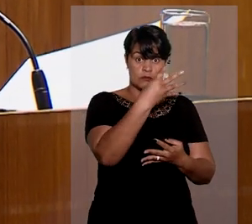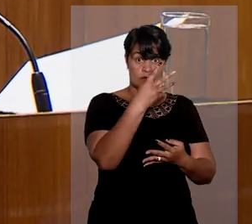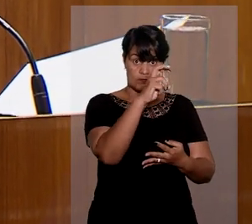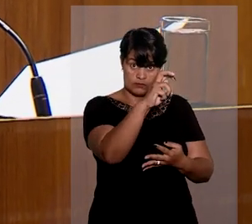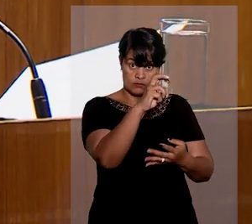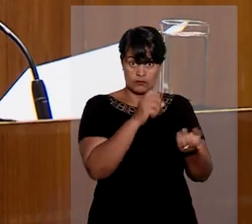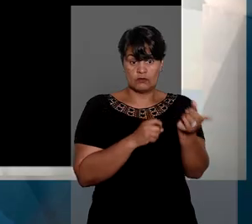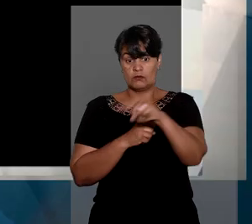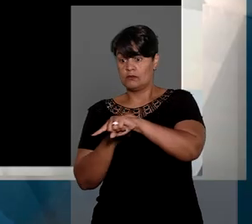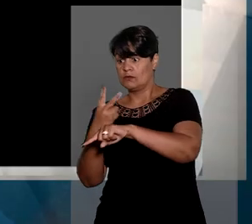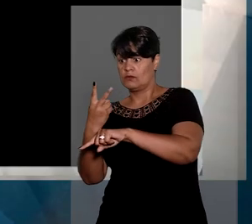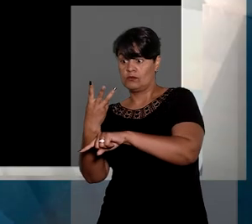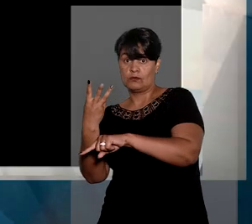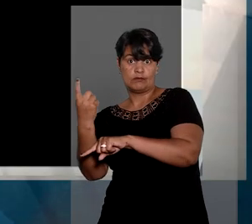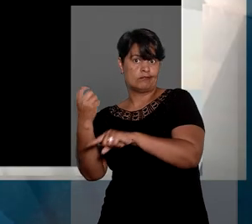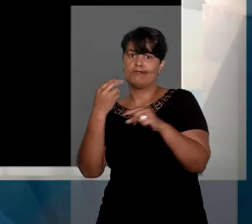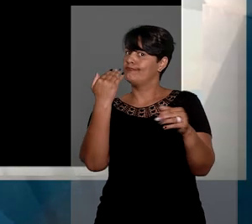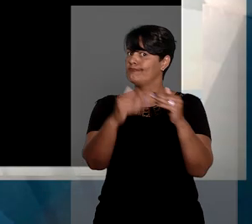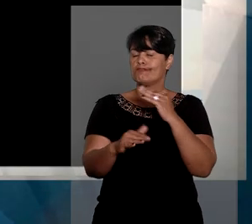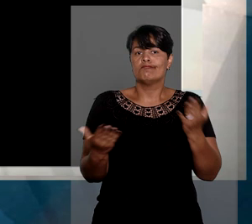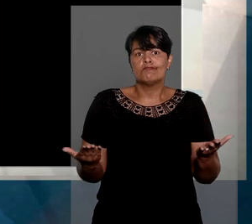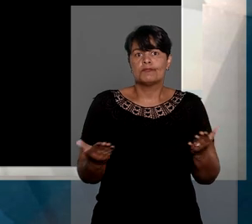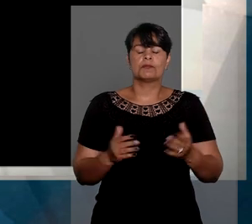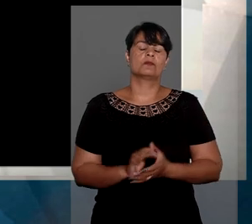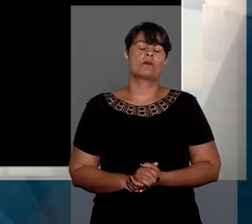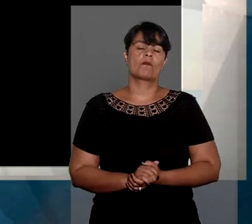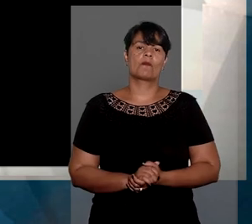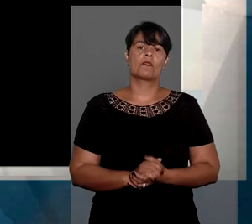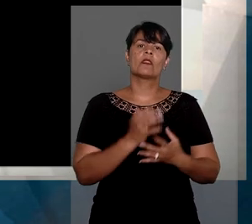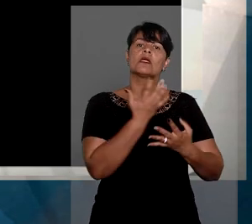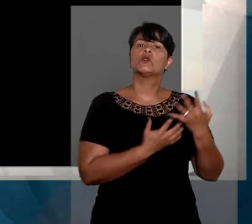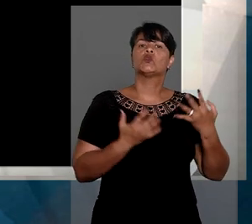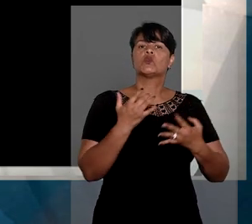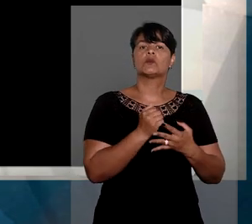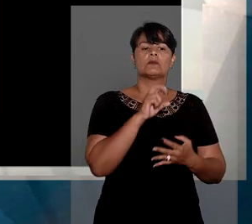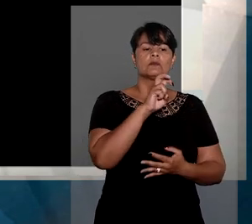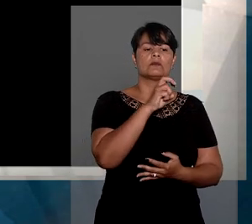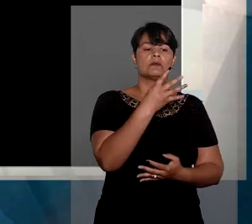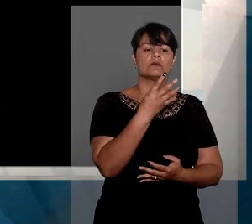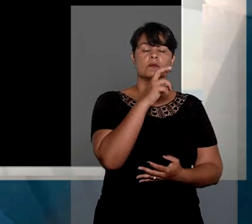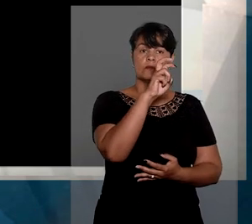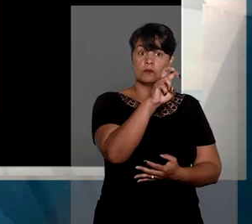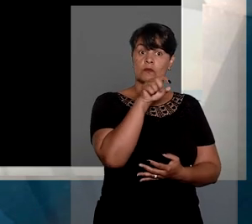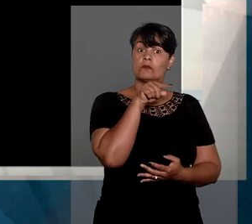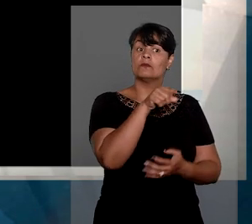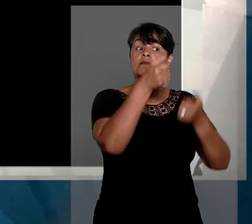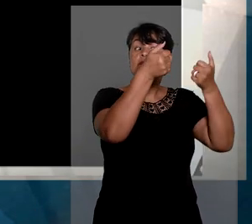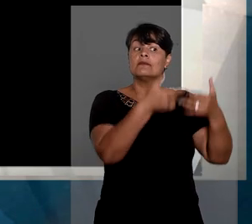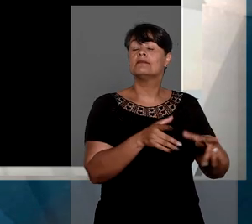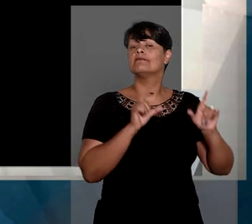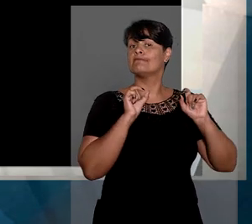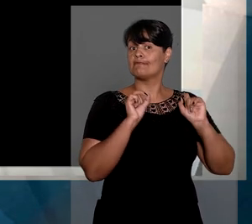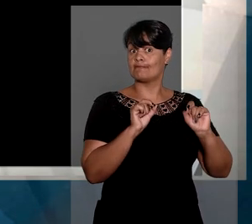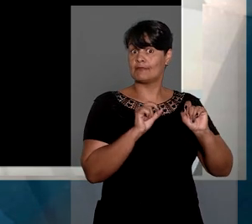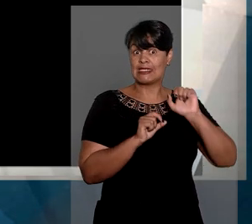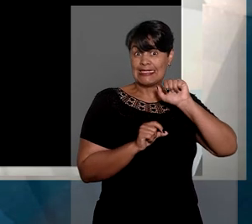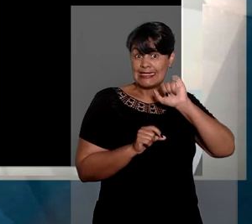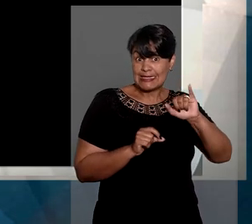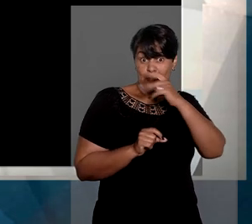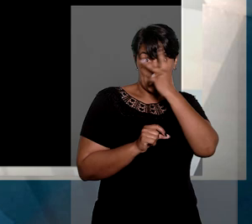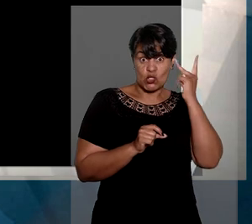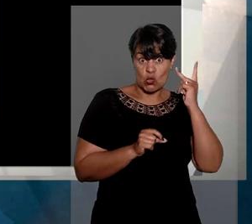231. A súmula 545 é clara ao expor que se a confissão espontânea